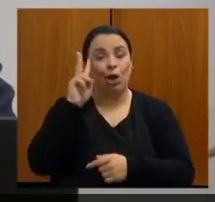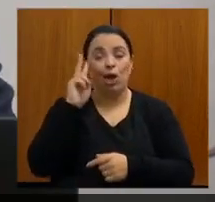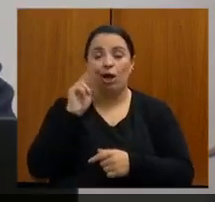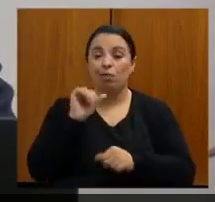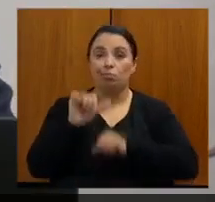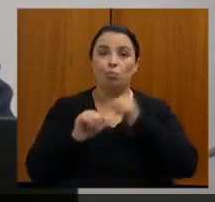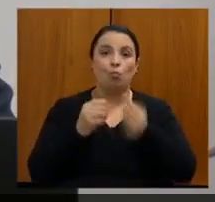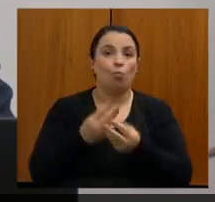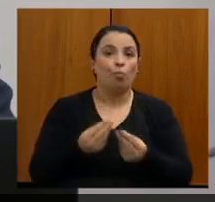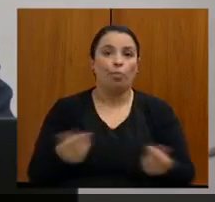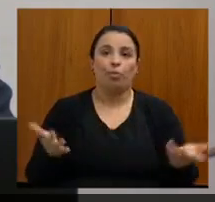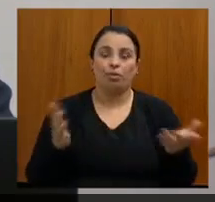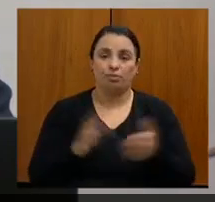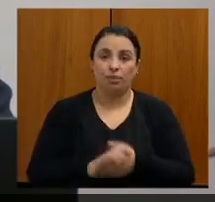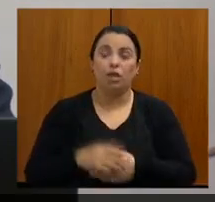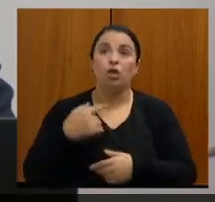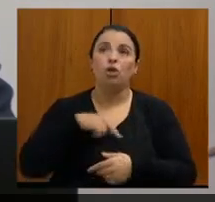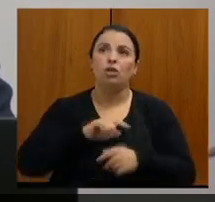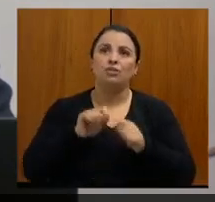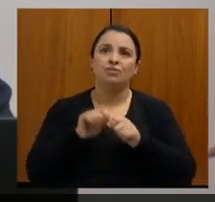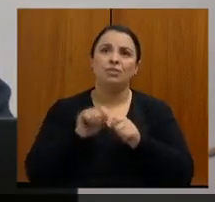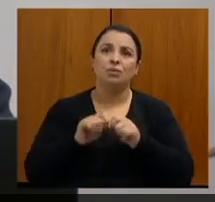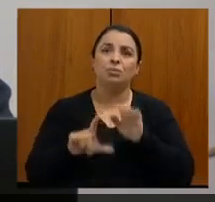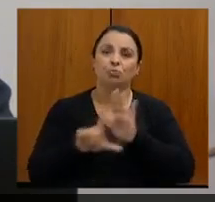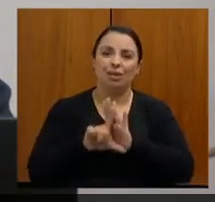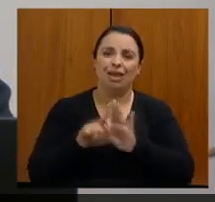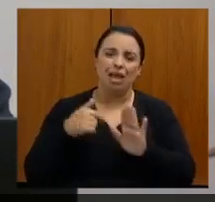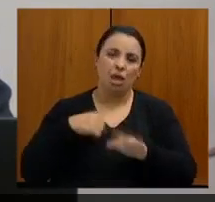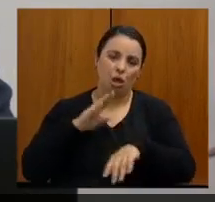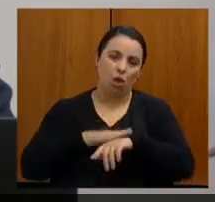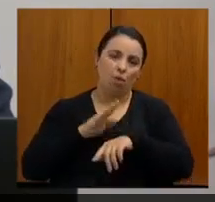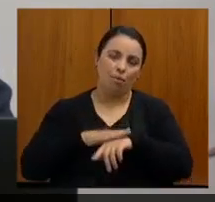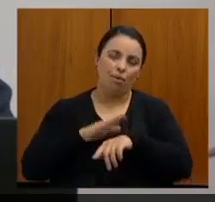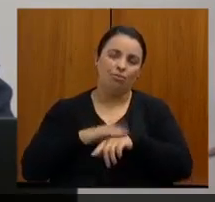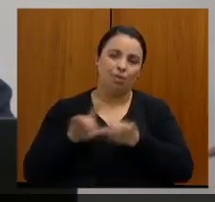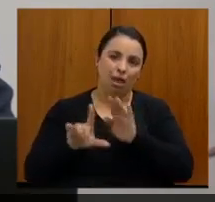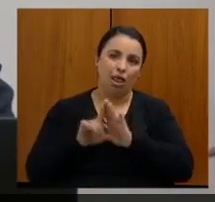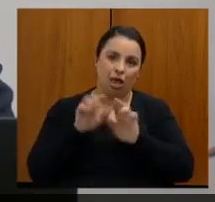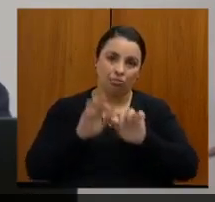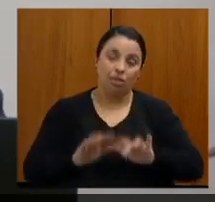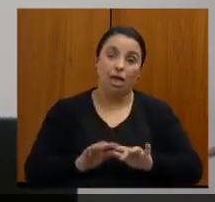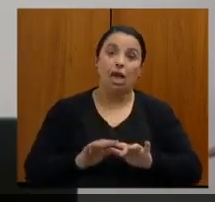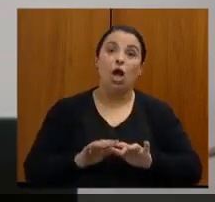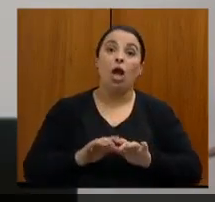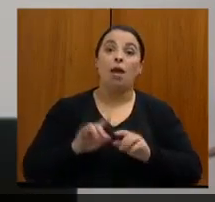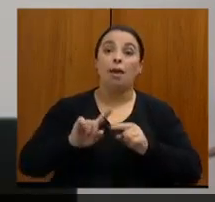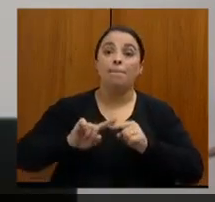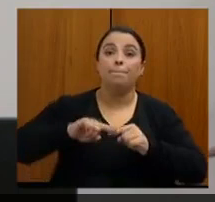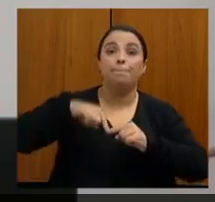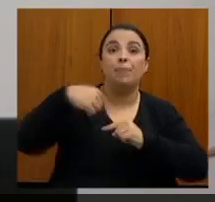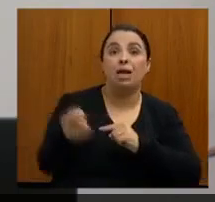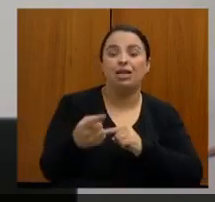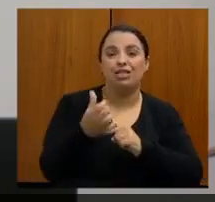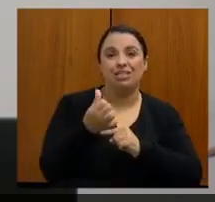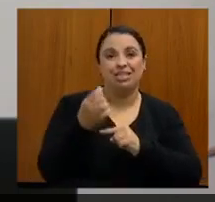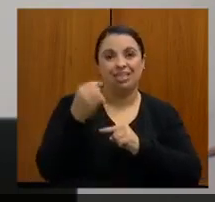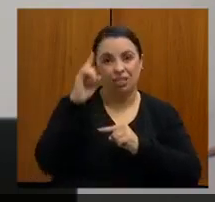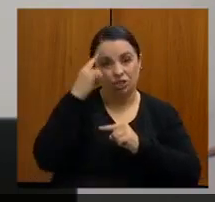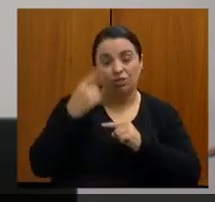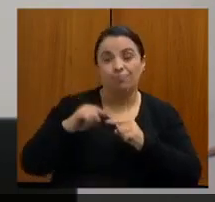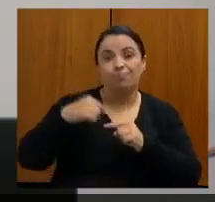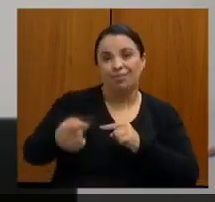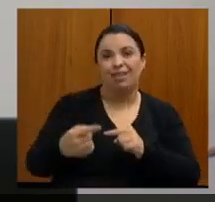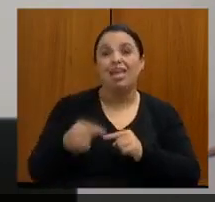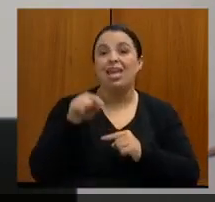essa lei aqui na Assembleia, foi até uma lei de minha autoria, lei dos 30 dias, porque essa lei, sim, ela tem uma efetividade maior, porque